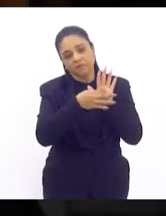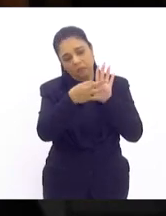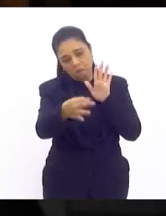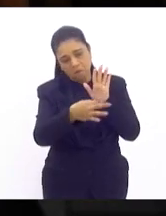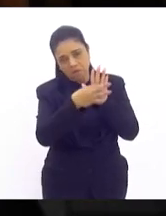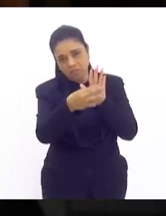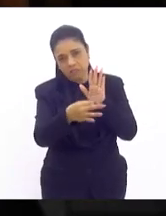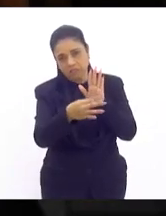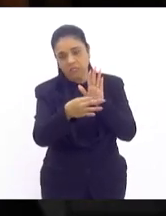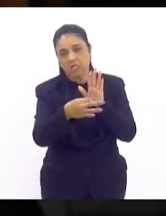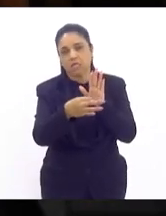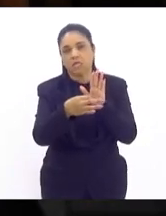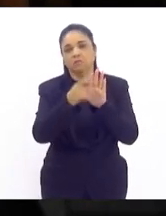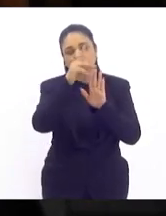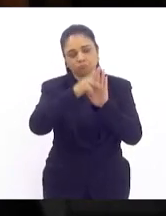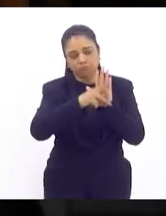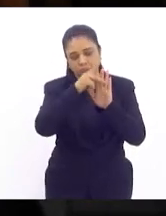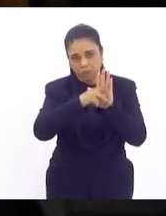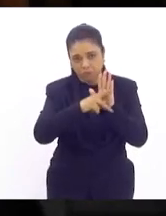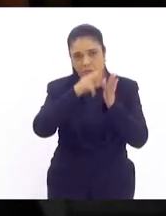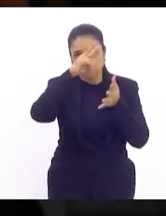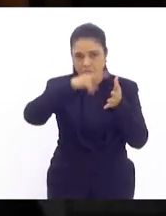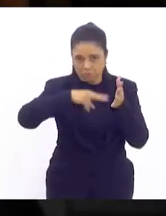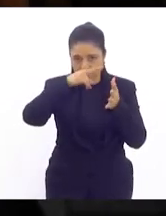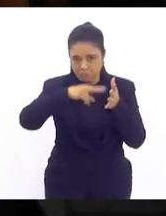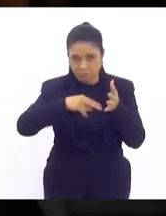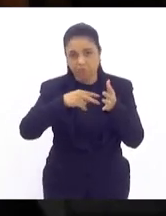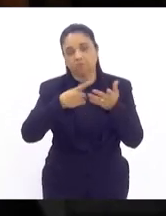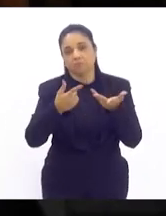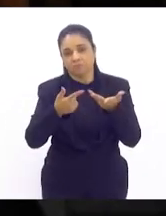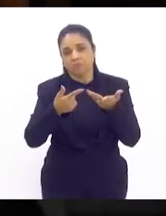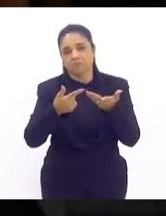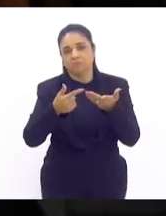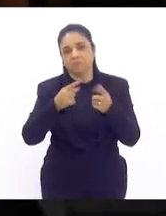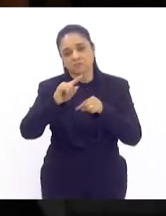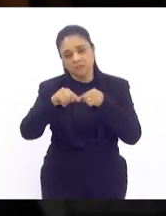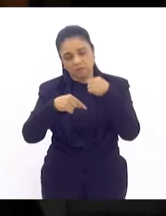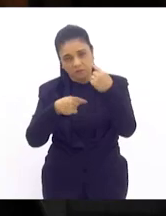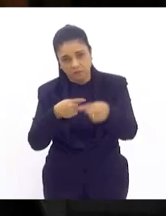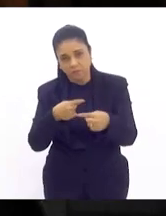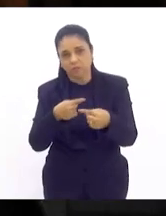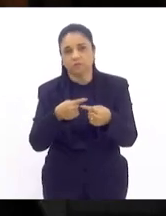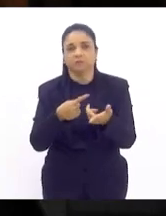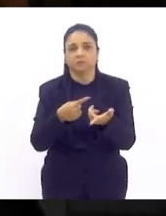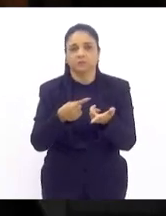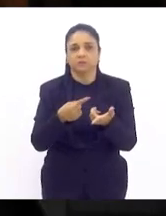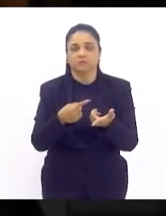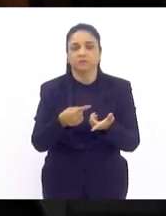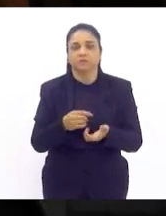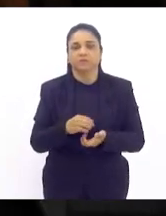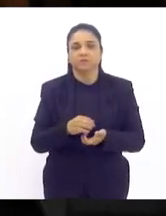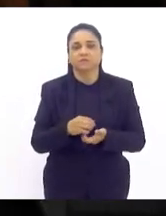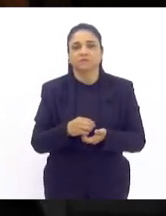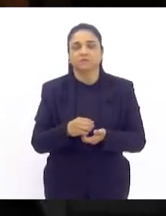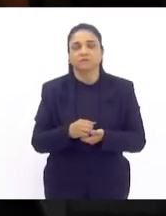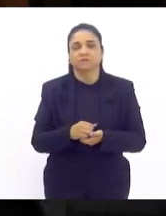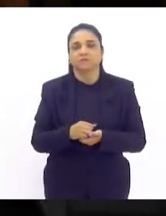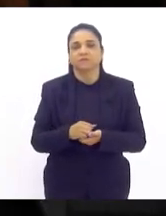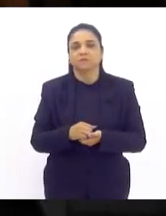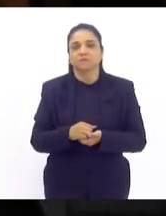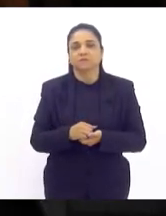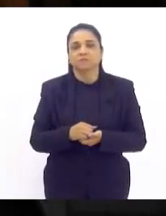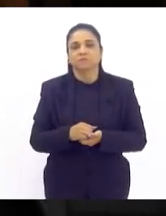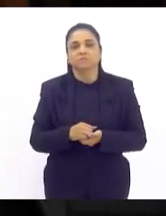mérito no projeto com as suas emendas e claro que a posterior virá será